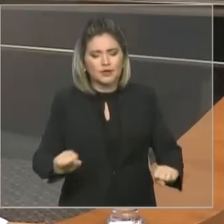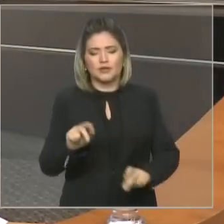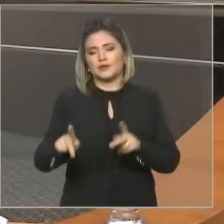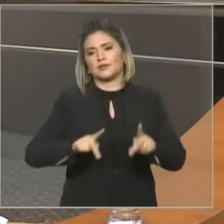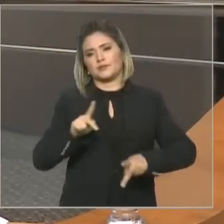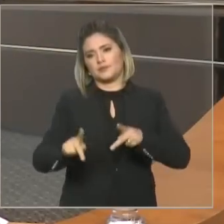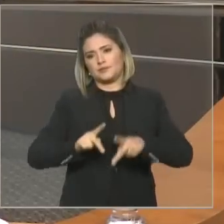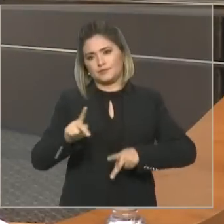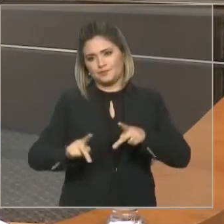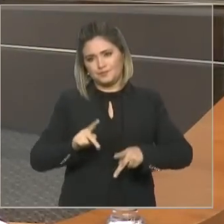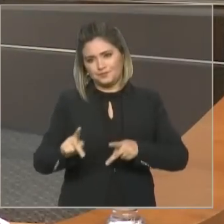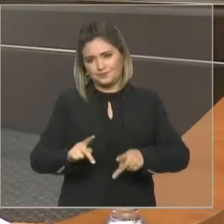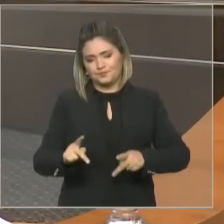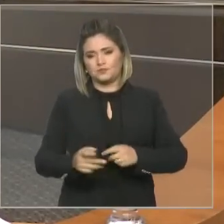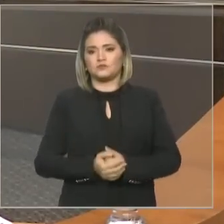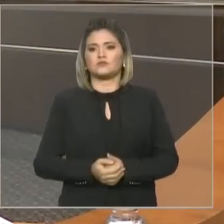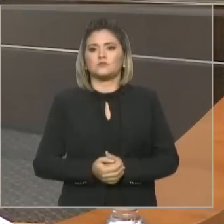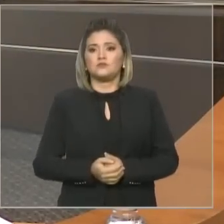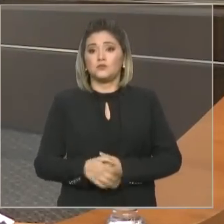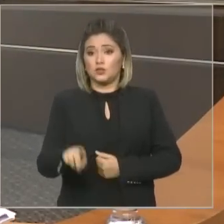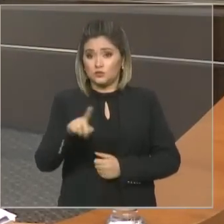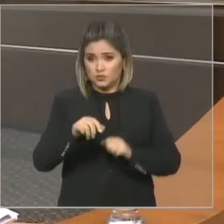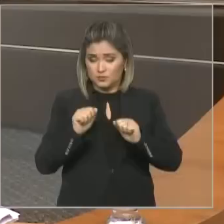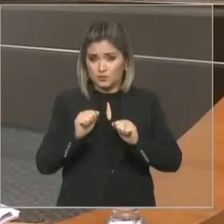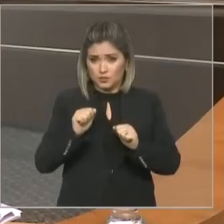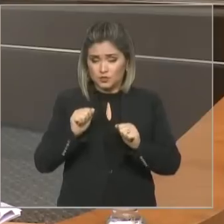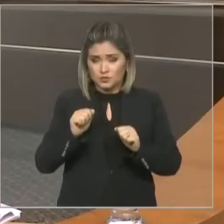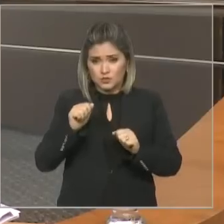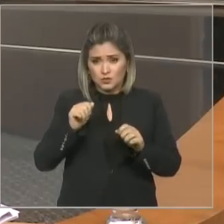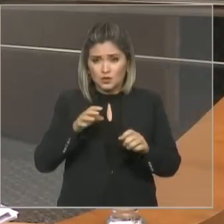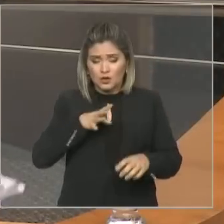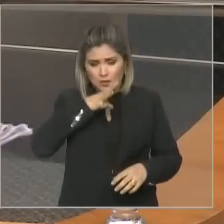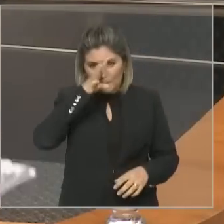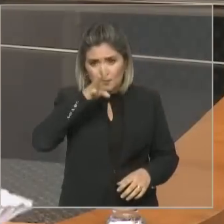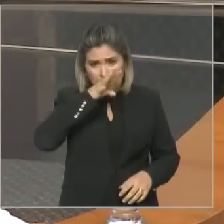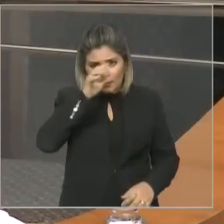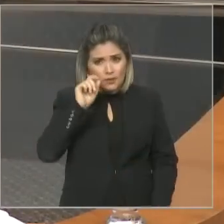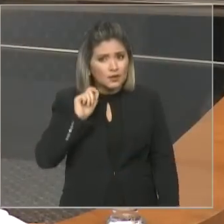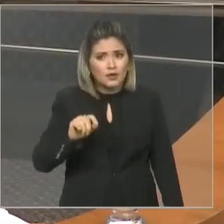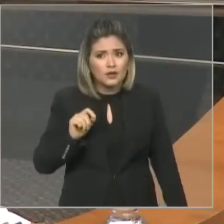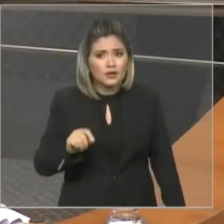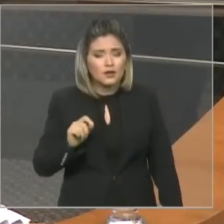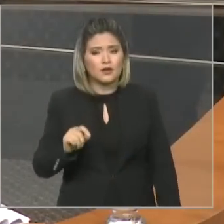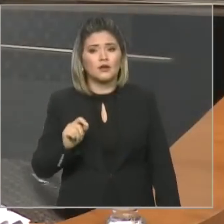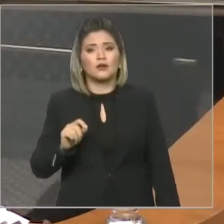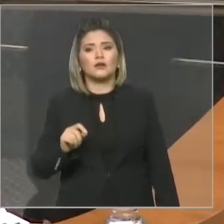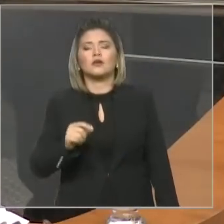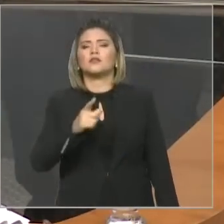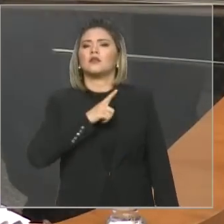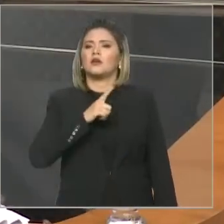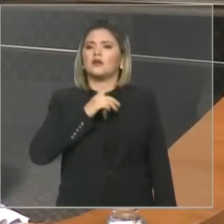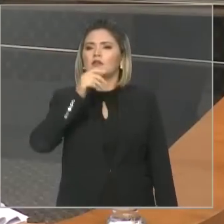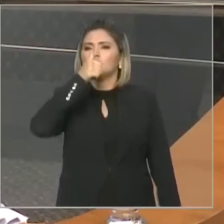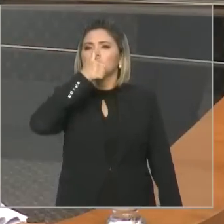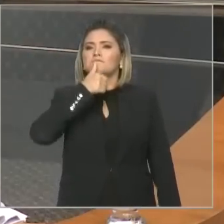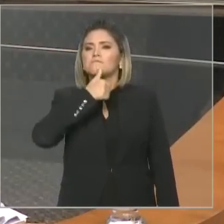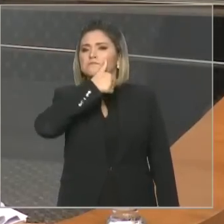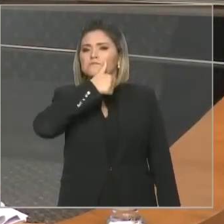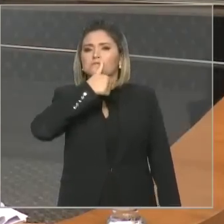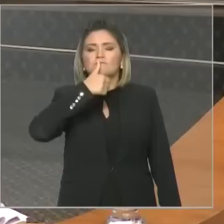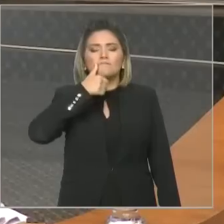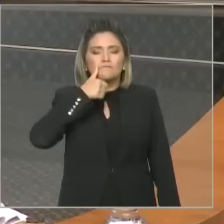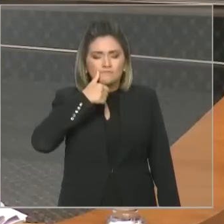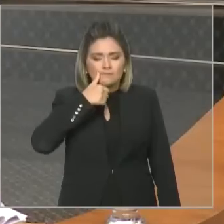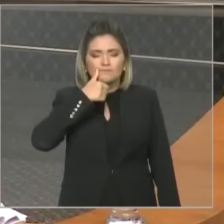vocês possam observar que está aqui, teve um sacrifício buscado lá atrás por muitos e um sentimento só, um